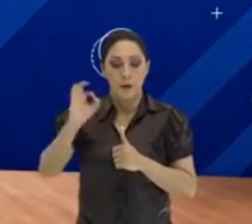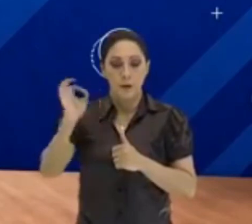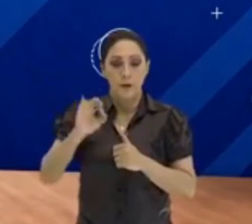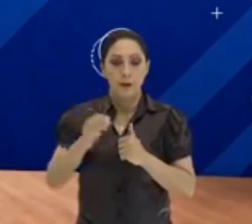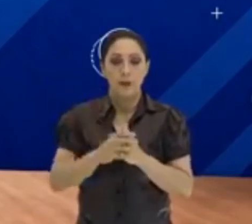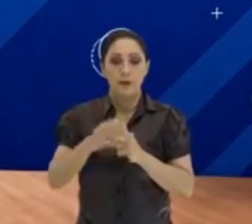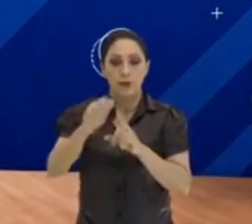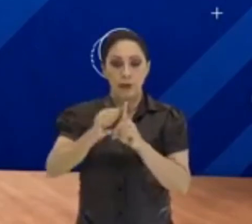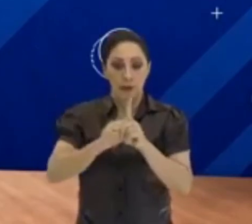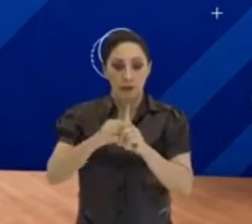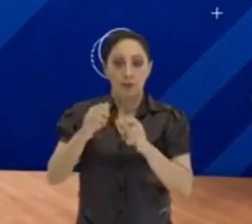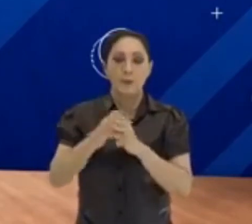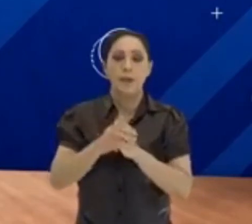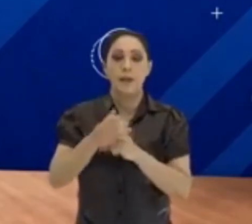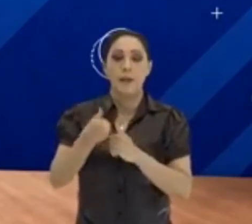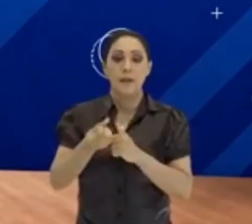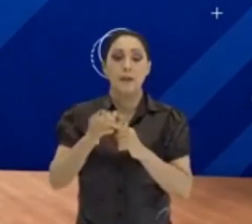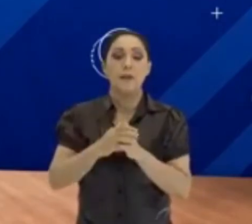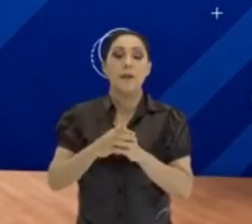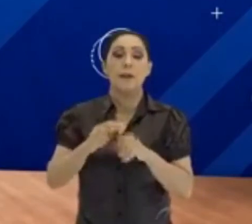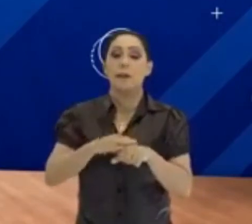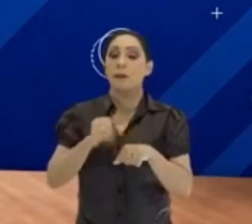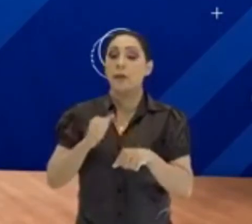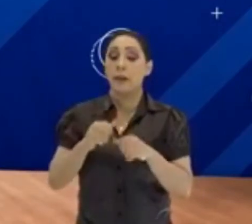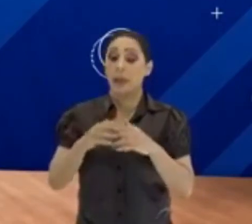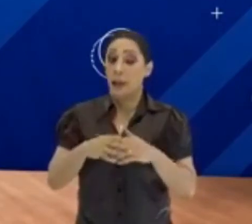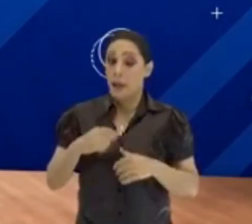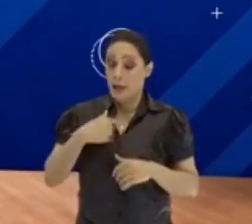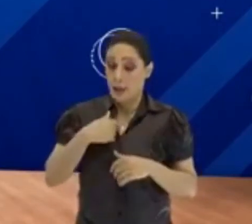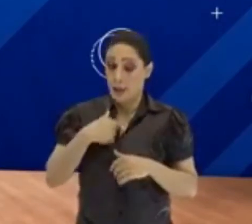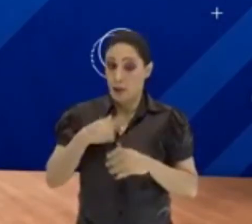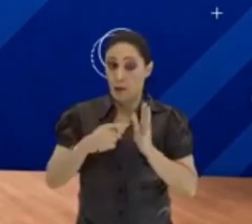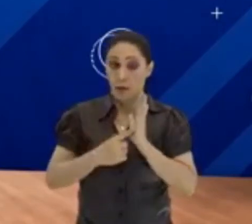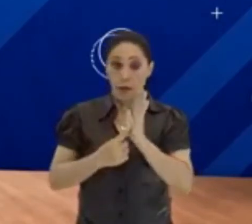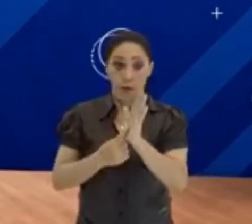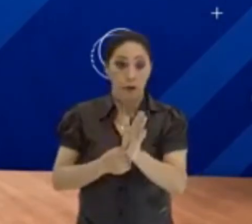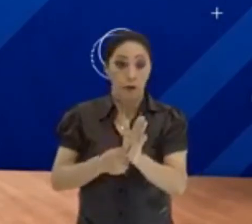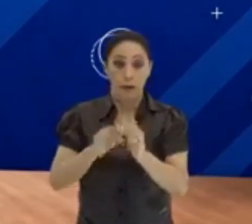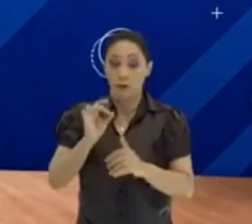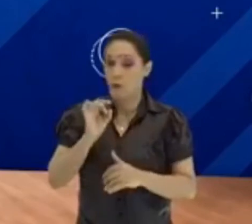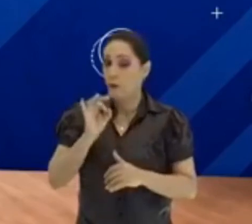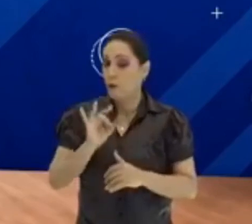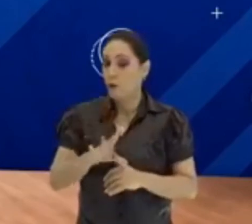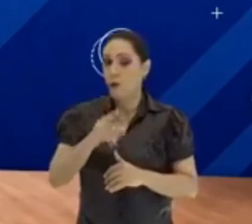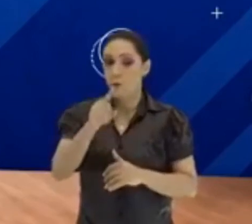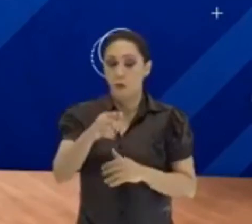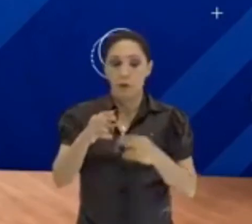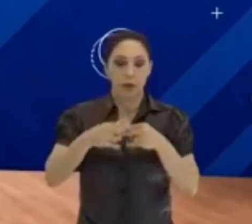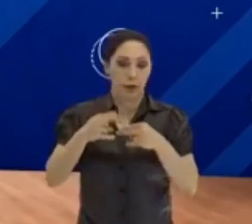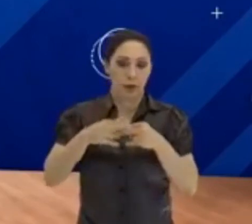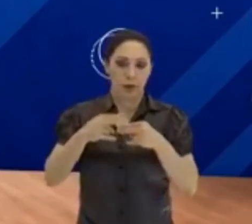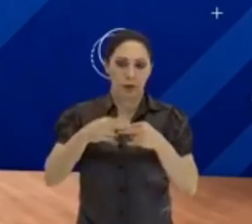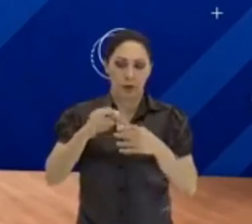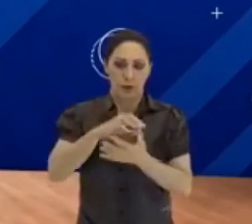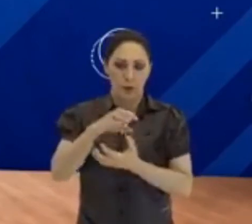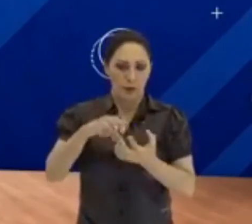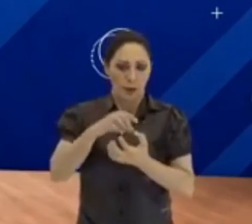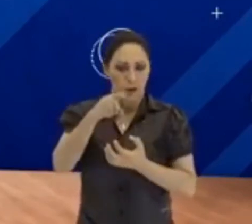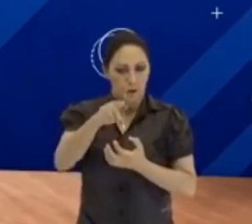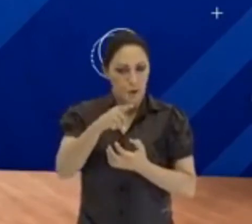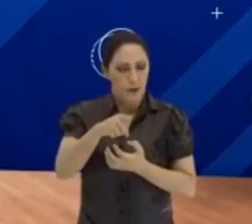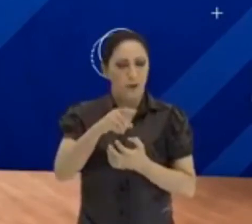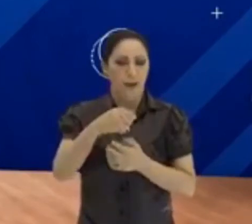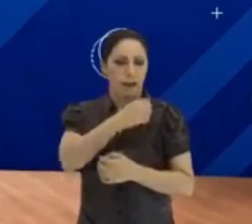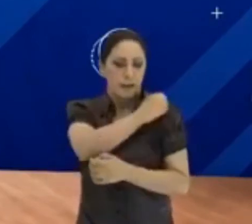bastava pegar 6% de 15 mil. Gente, eu estou aqui te mostrando não só como você utiliza a fórmula. Você, amiguinho do ensino